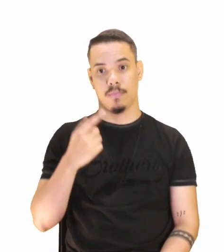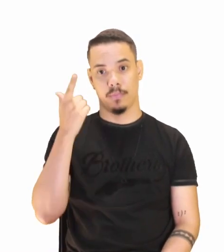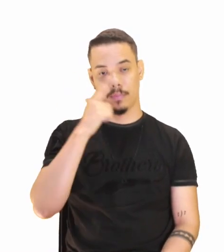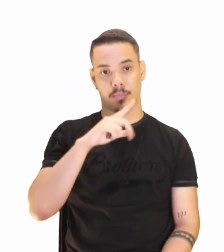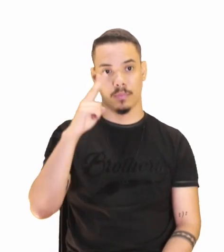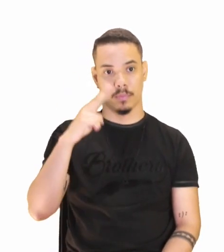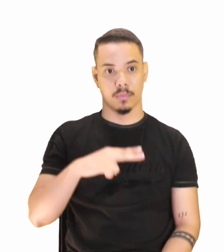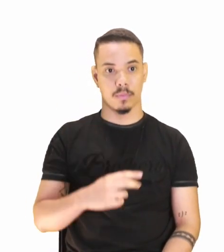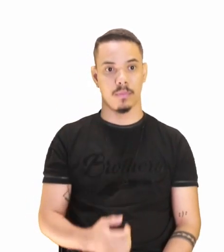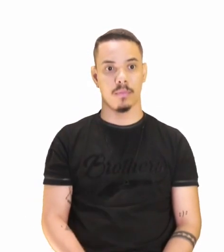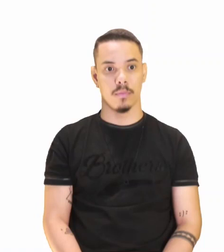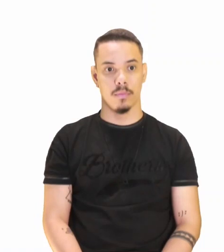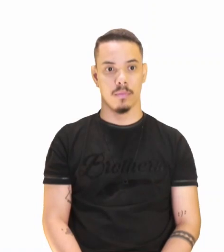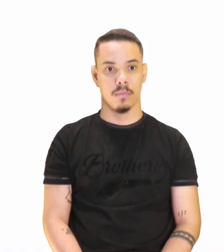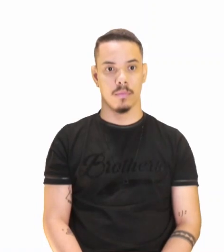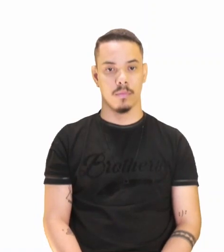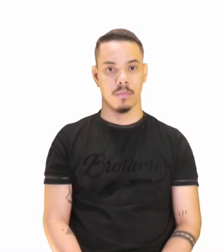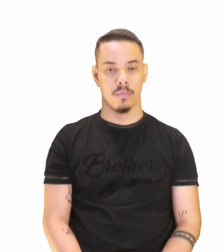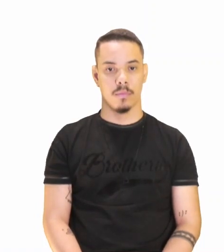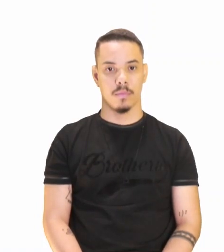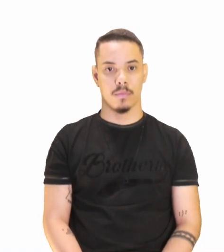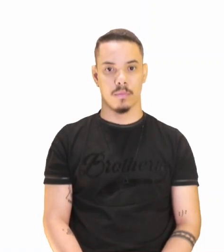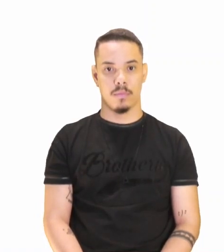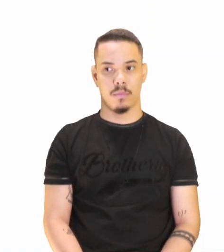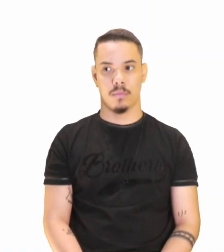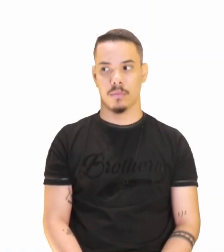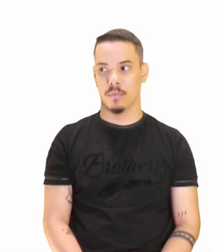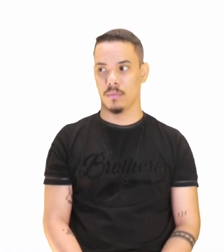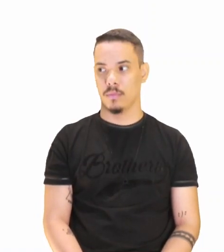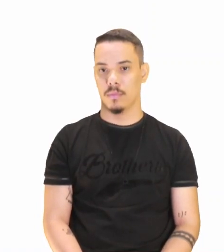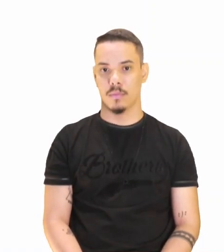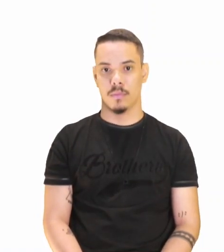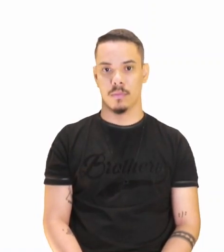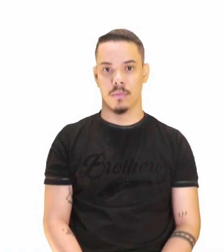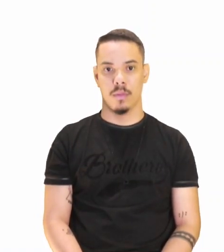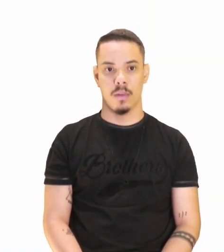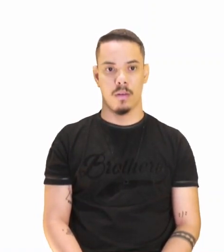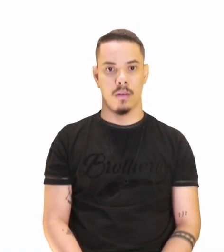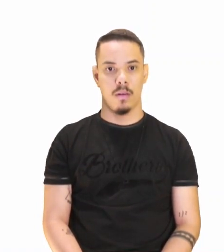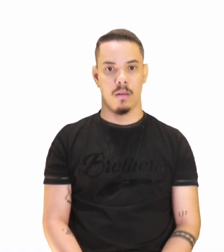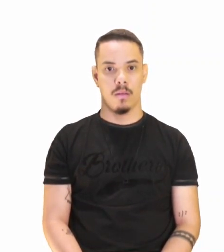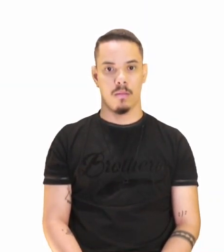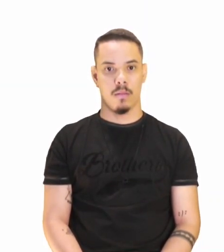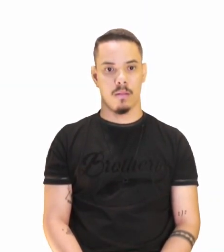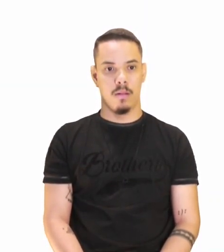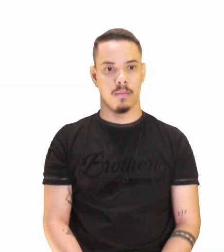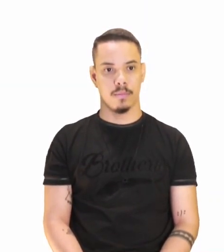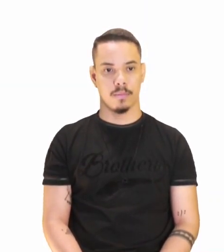chegamos aí ao gabarito de que a linguagem aí de Dom Casmurro, ela é...